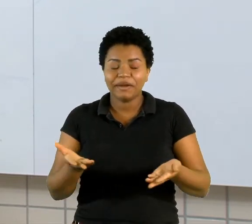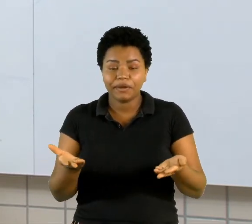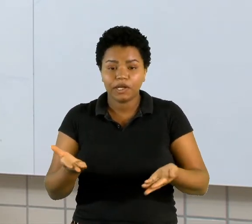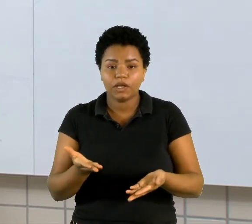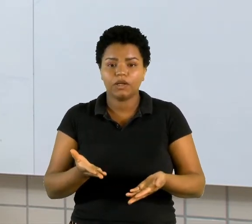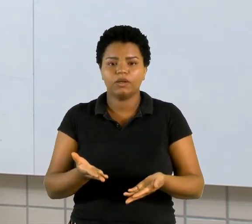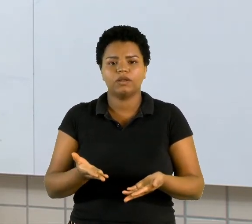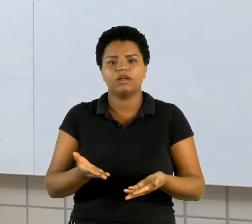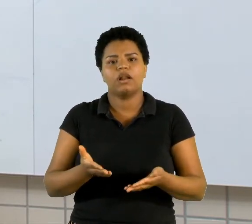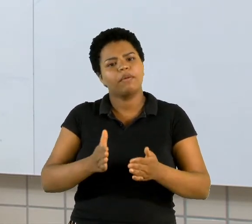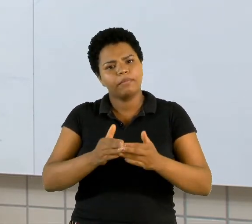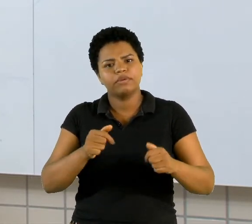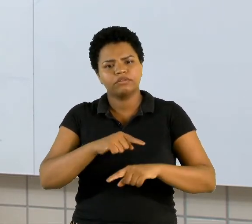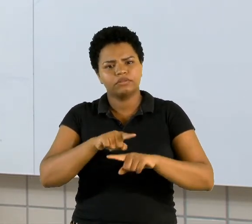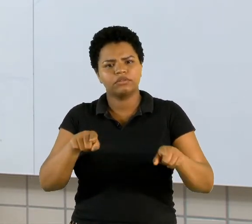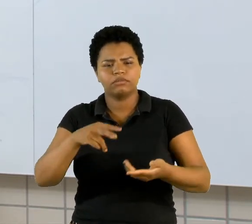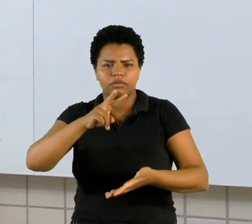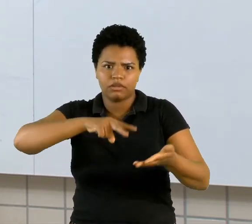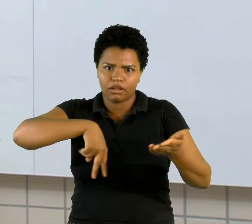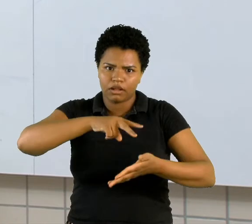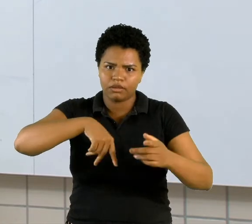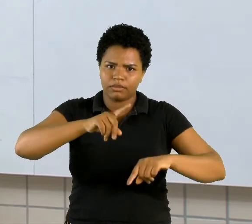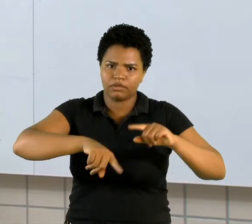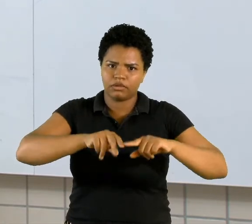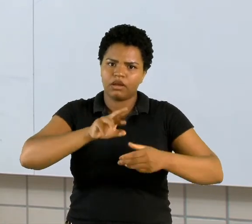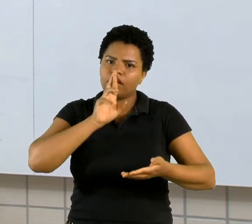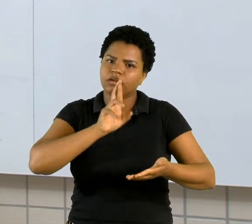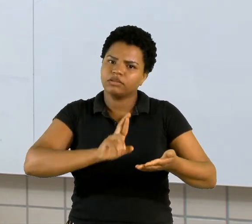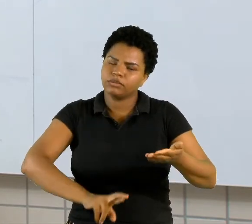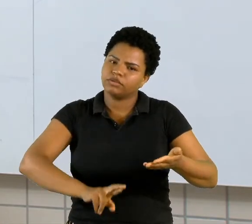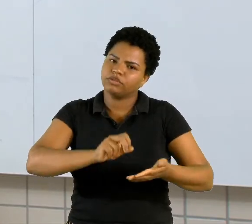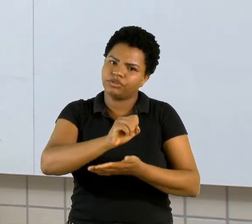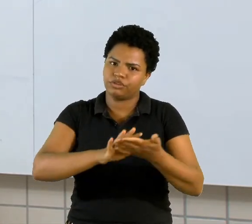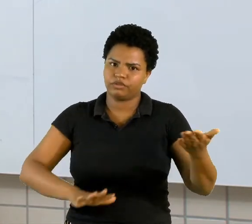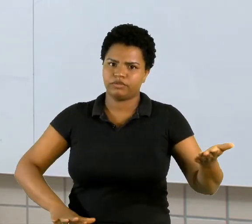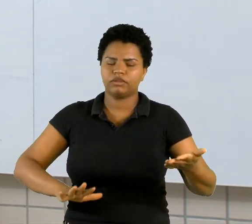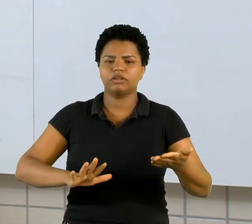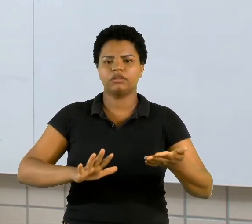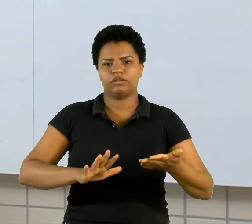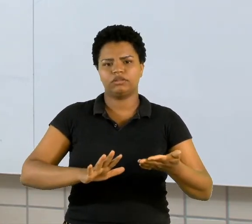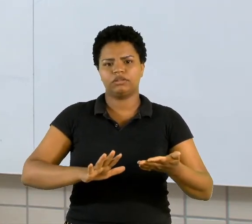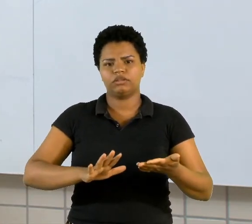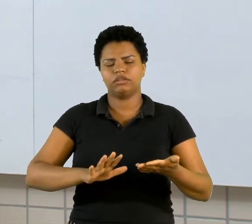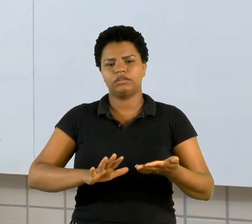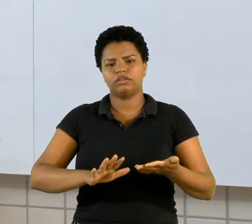ler o material, responder a atividade. Acesse a ferramenta